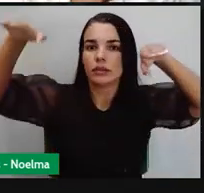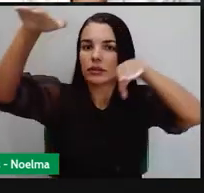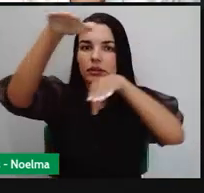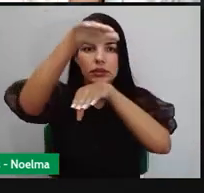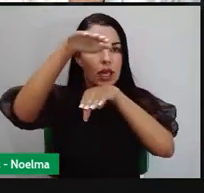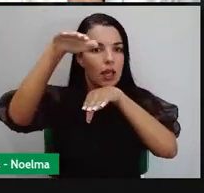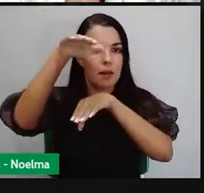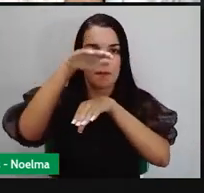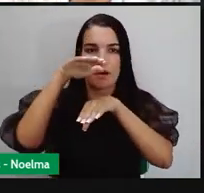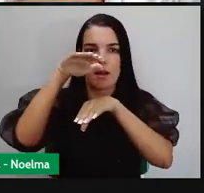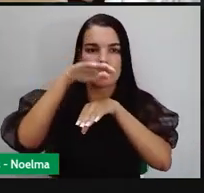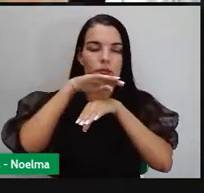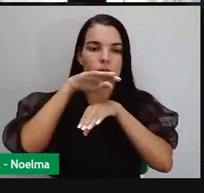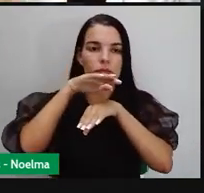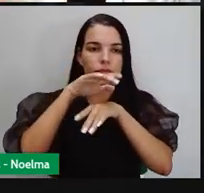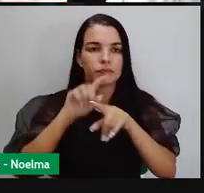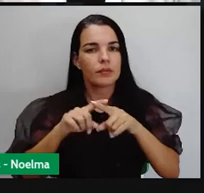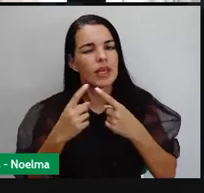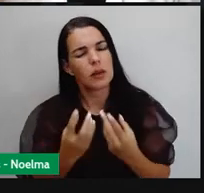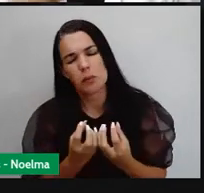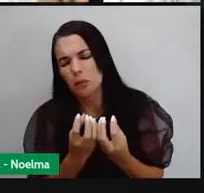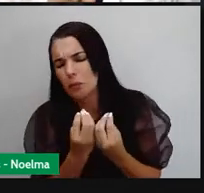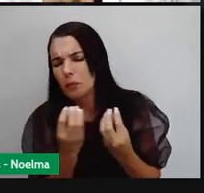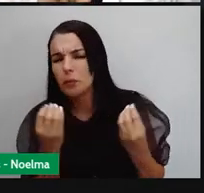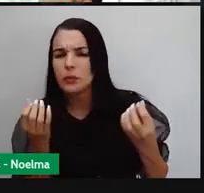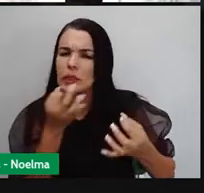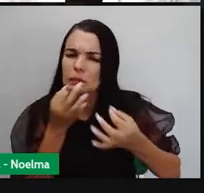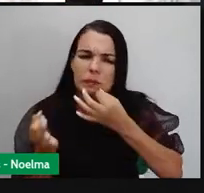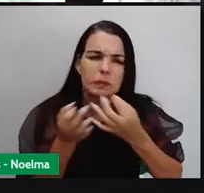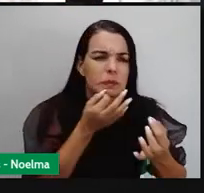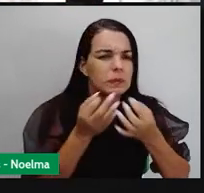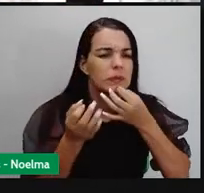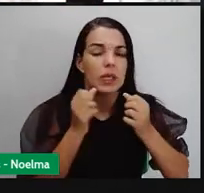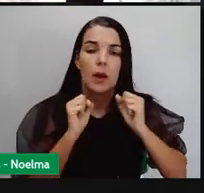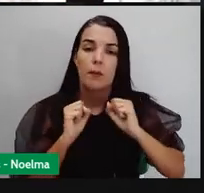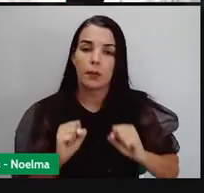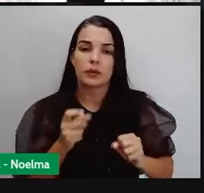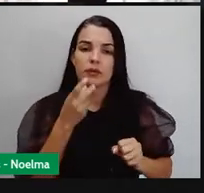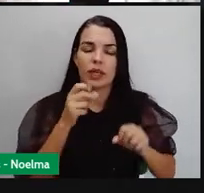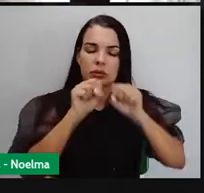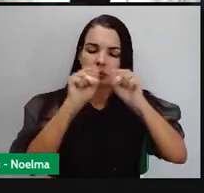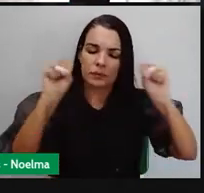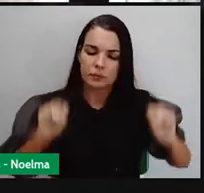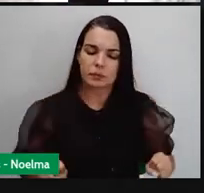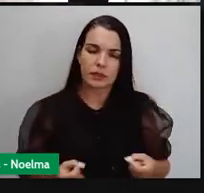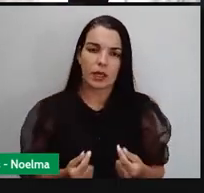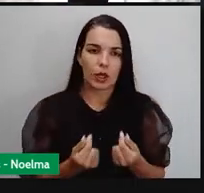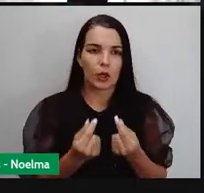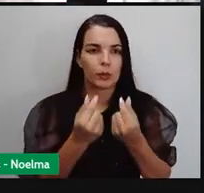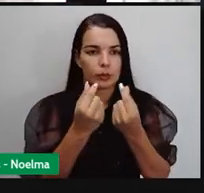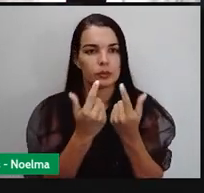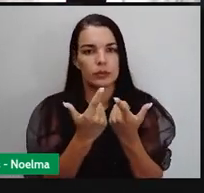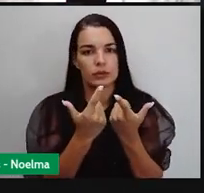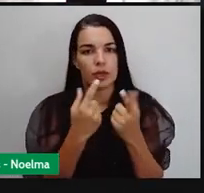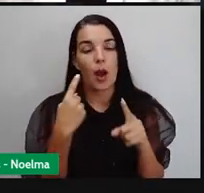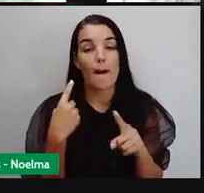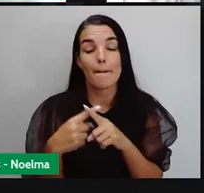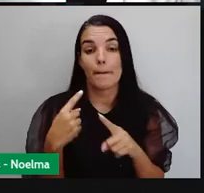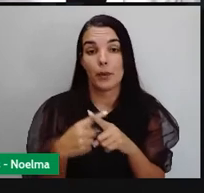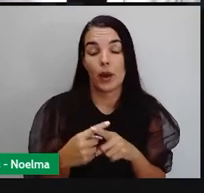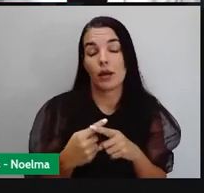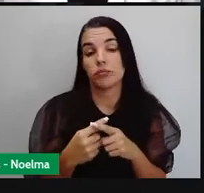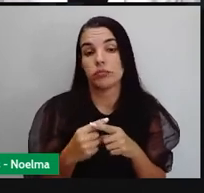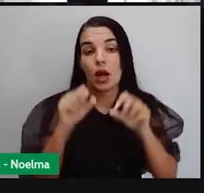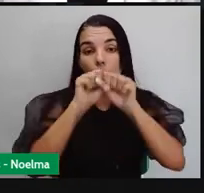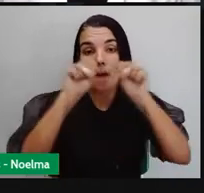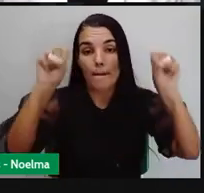essa é uma das muitas críticas que se pode fazer ao mercantilismo. O mercantilismo, ele